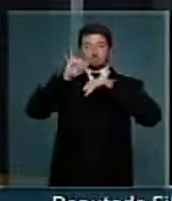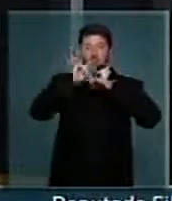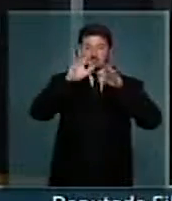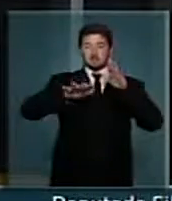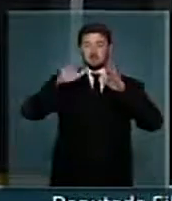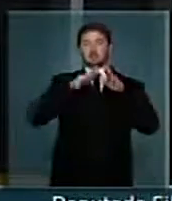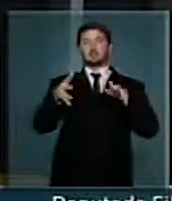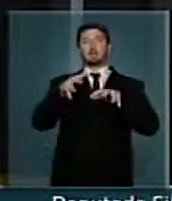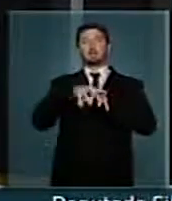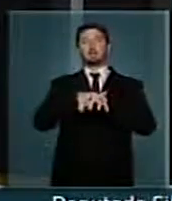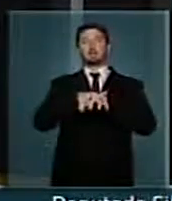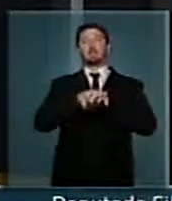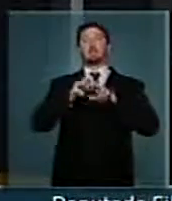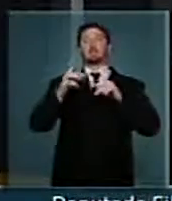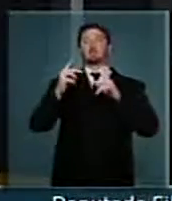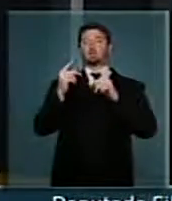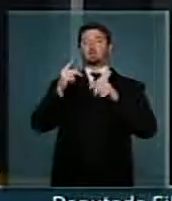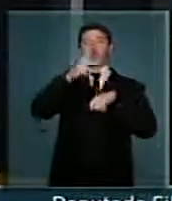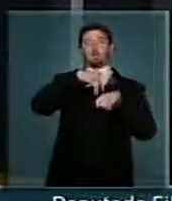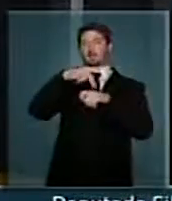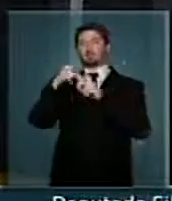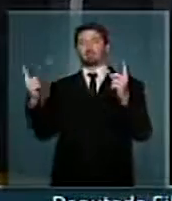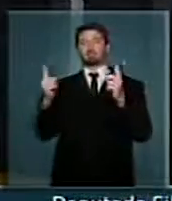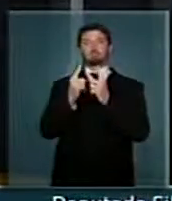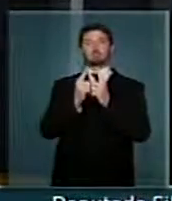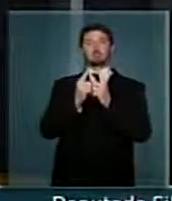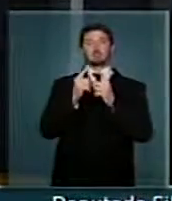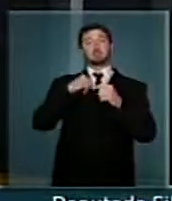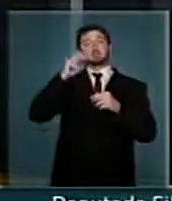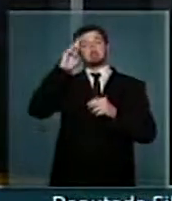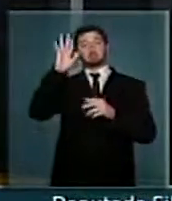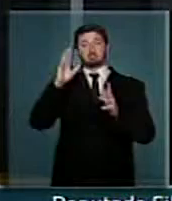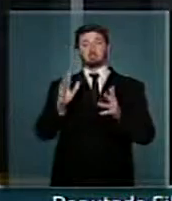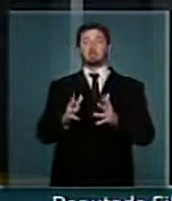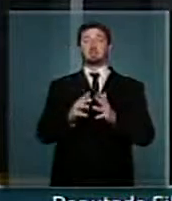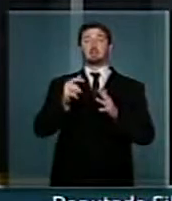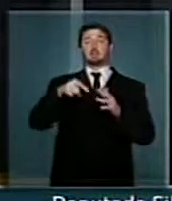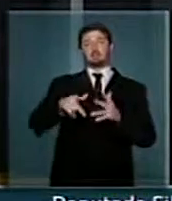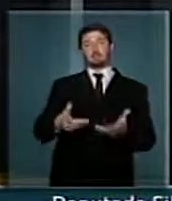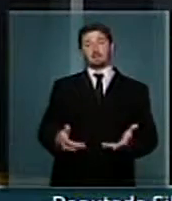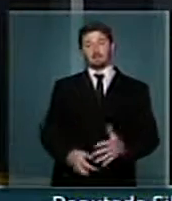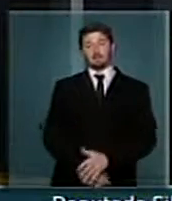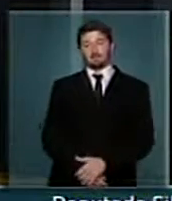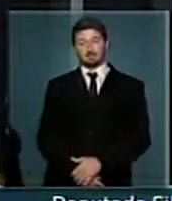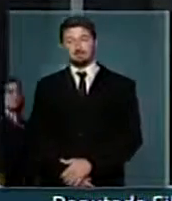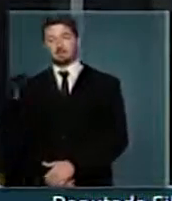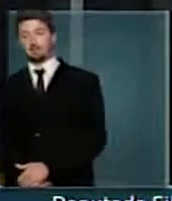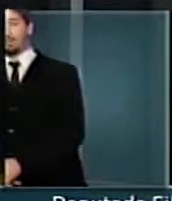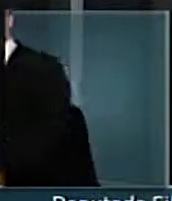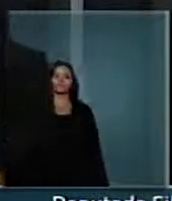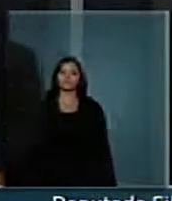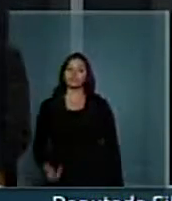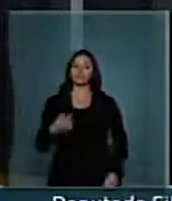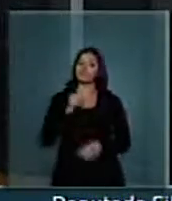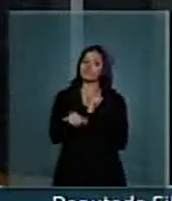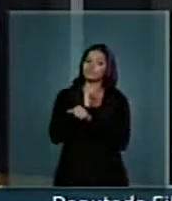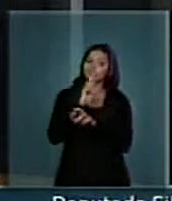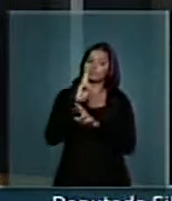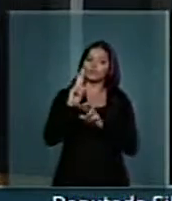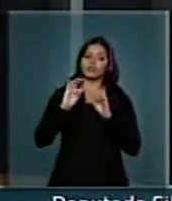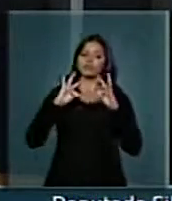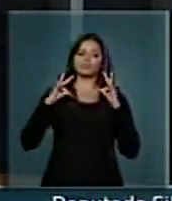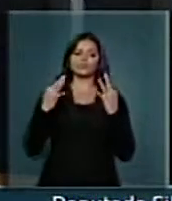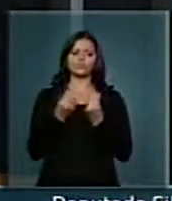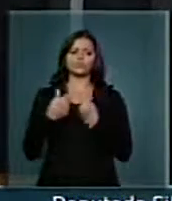da integração entre esses dois países. Esperamos daqui para frente que se estreite ainda mais